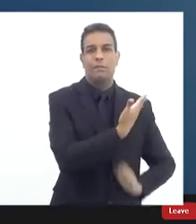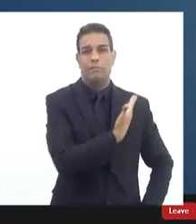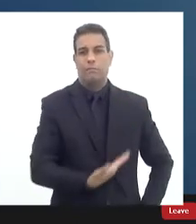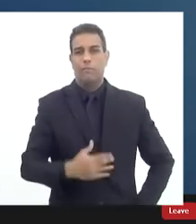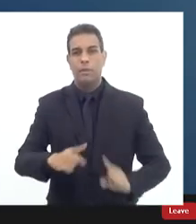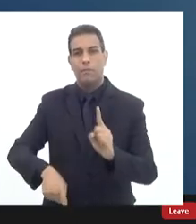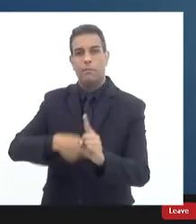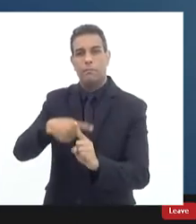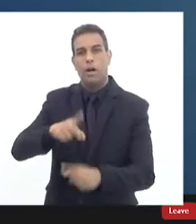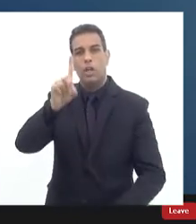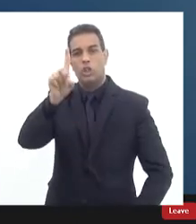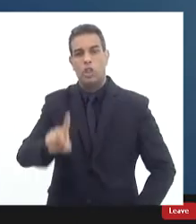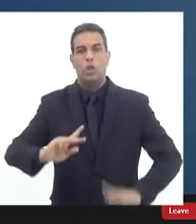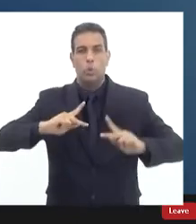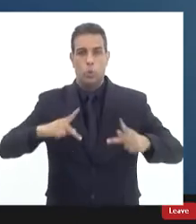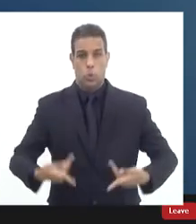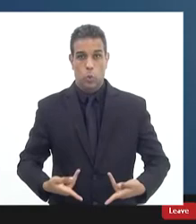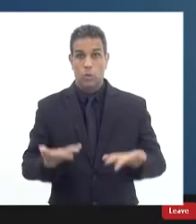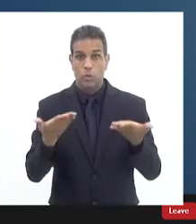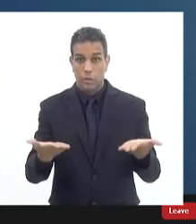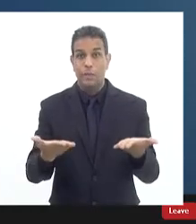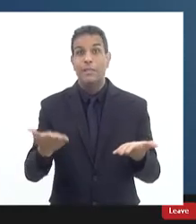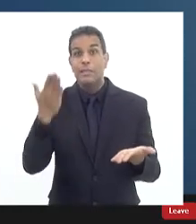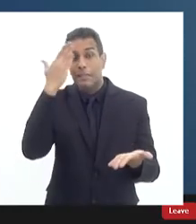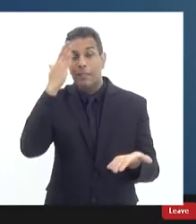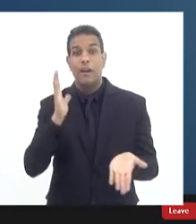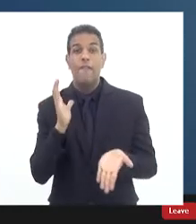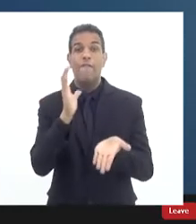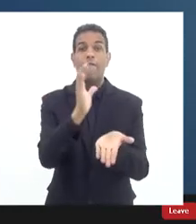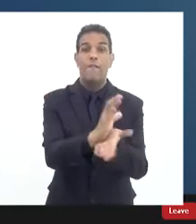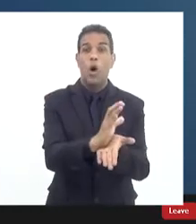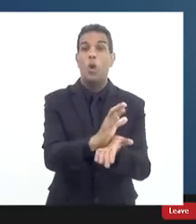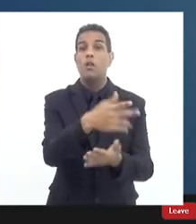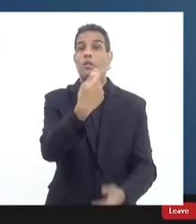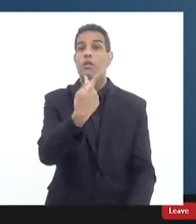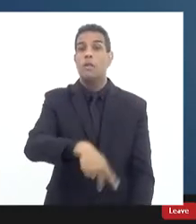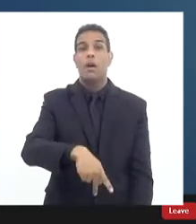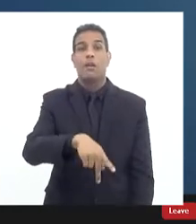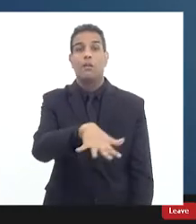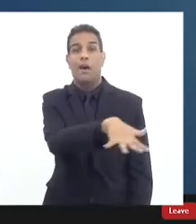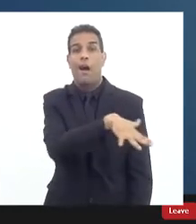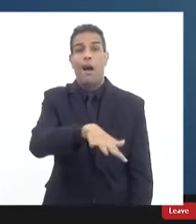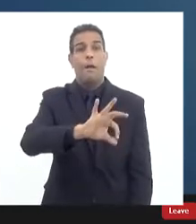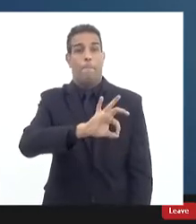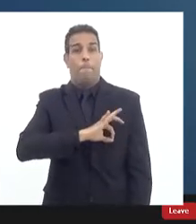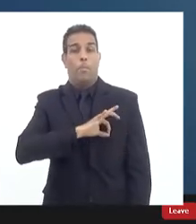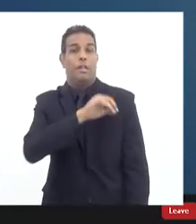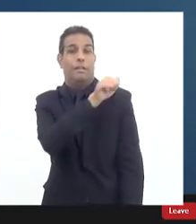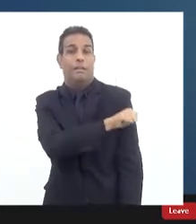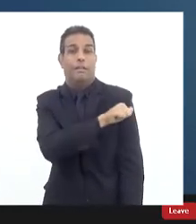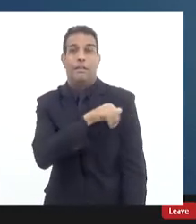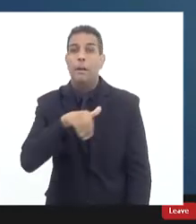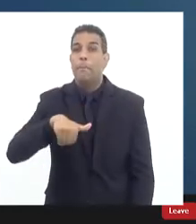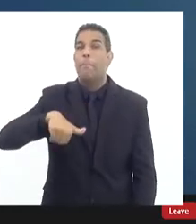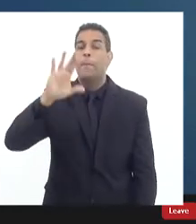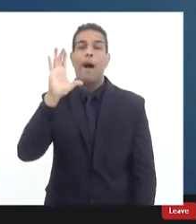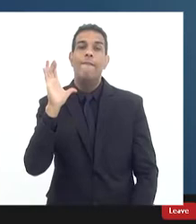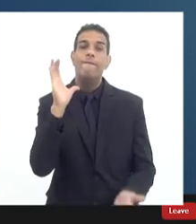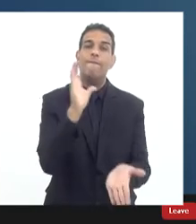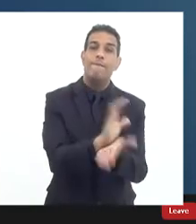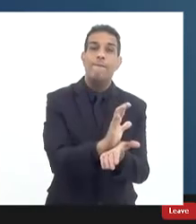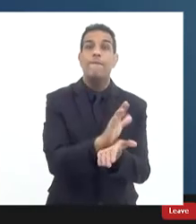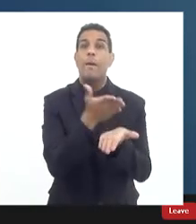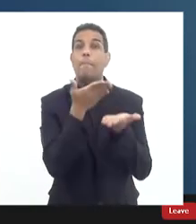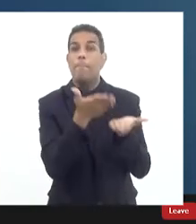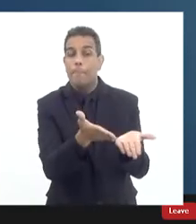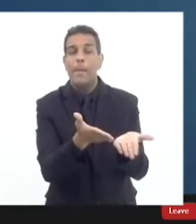a gente sabe que o valor que é destinado à Segurança Pública no estado do Rio de Janeiro é um dos maiores do Brasil e